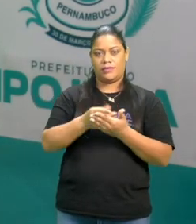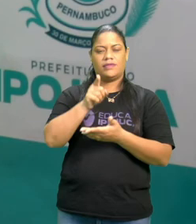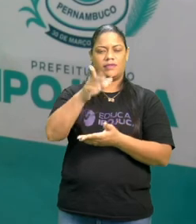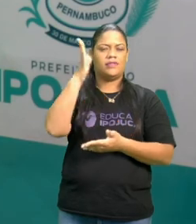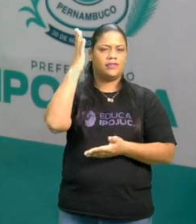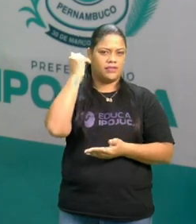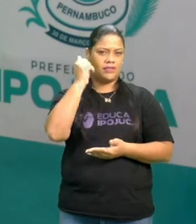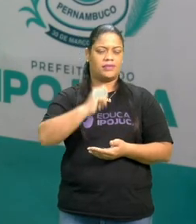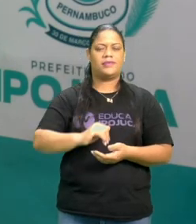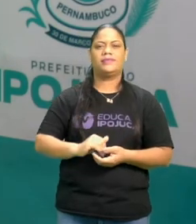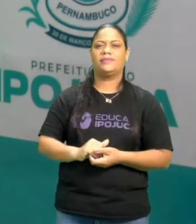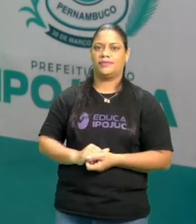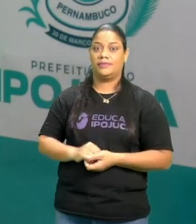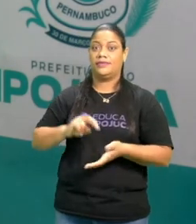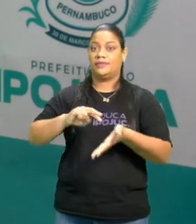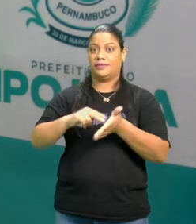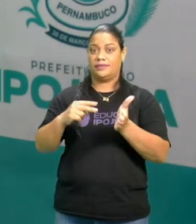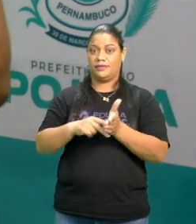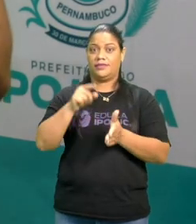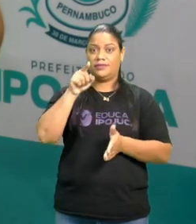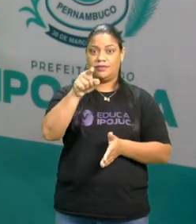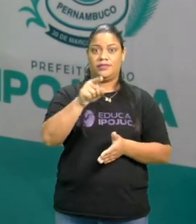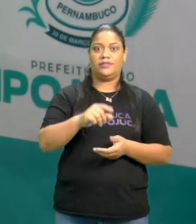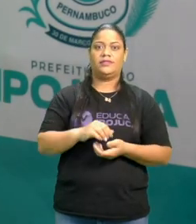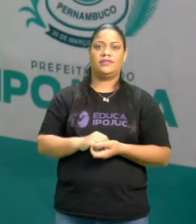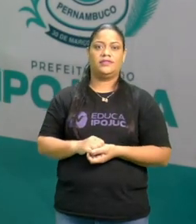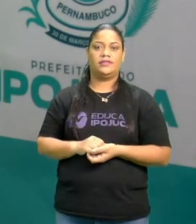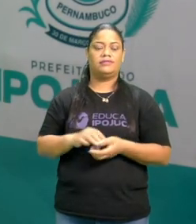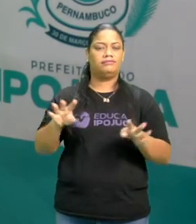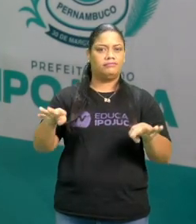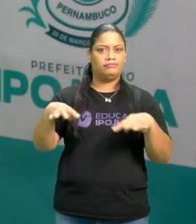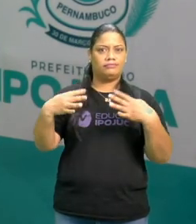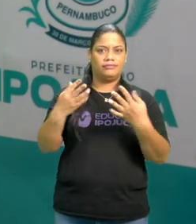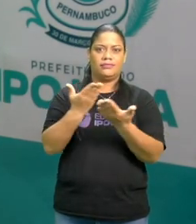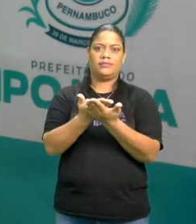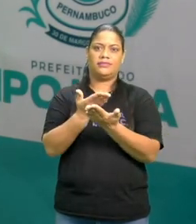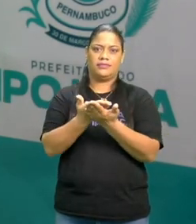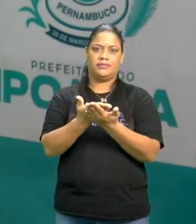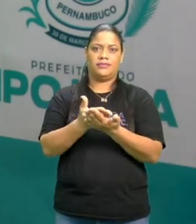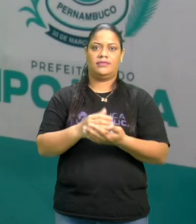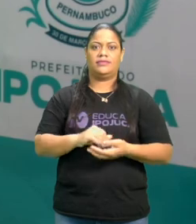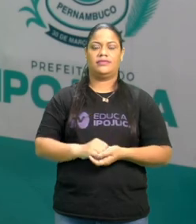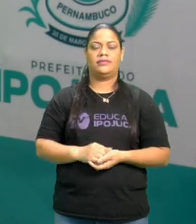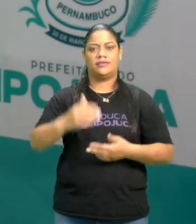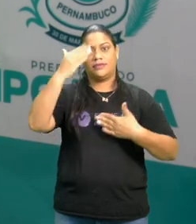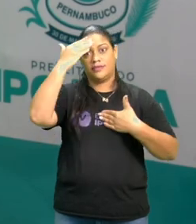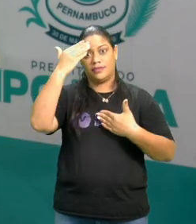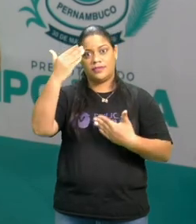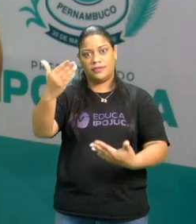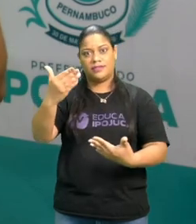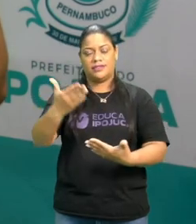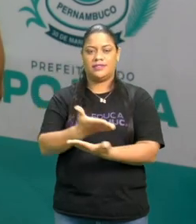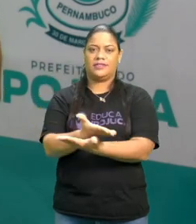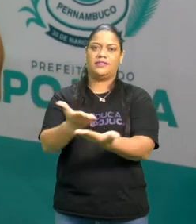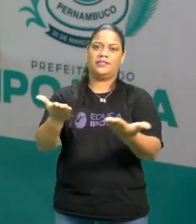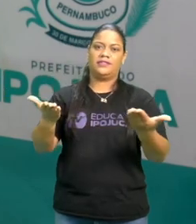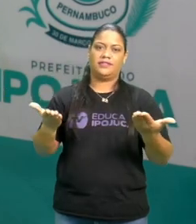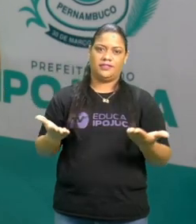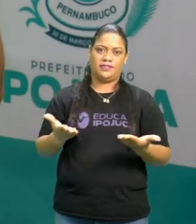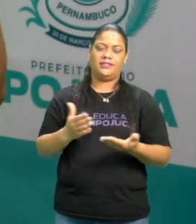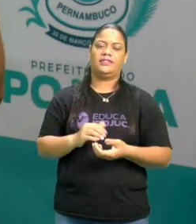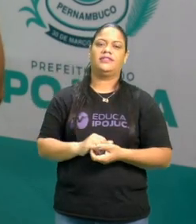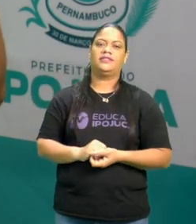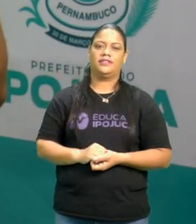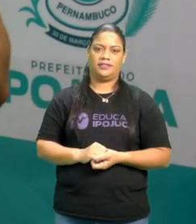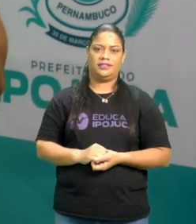já sabe. E significa que você ficou atento à nossa aula. Agradeço a sua participação e